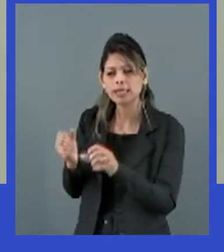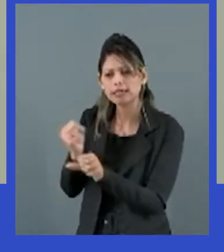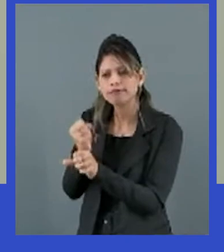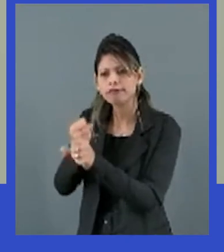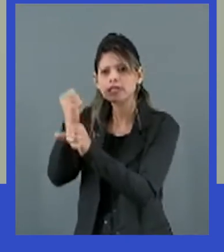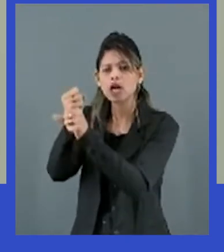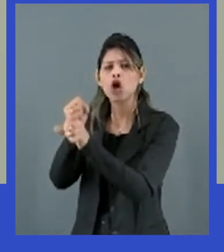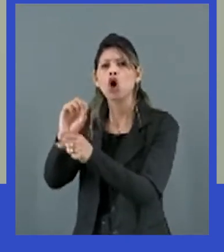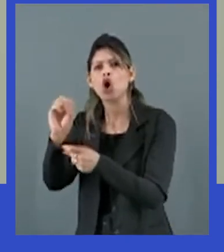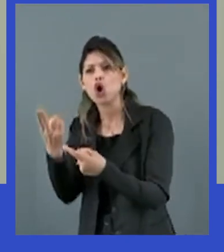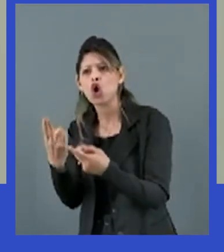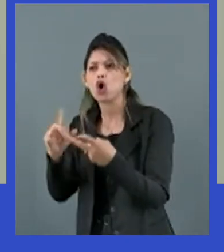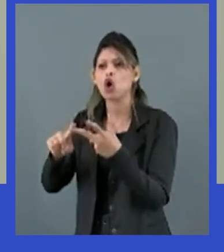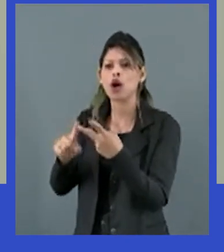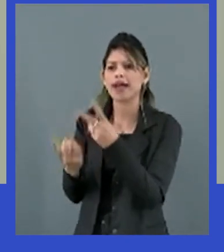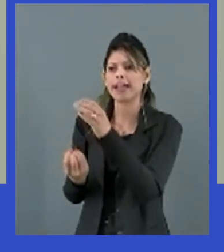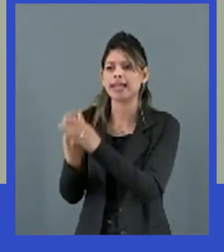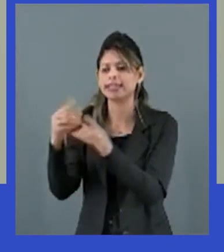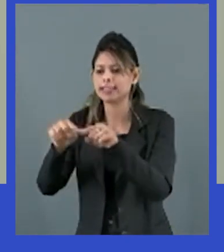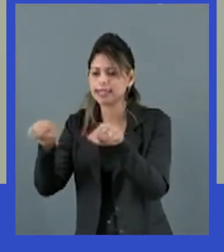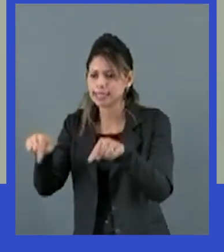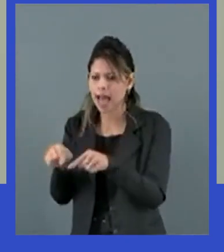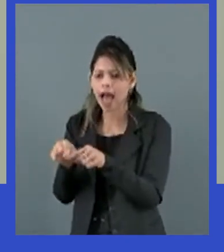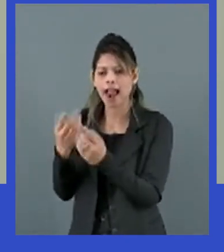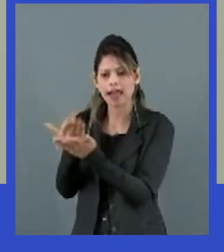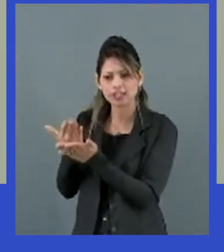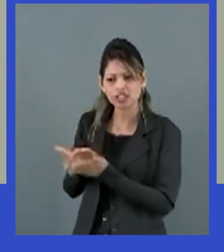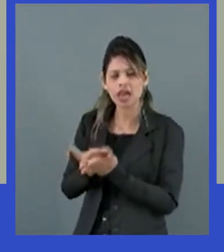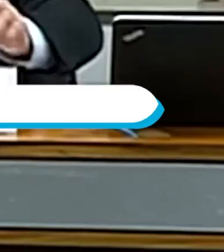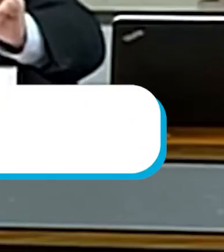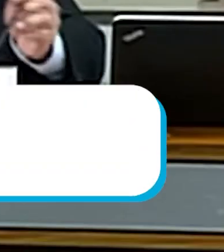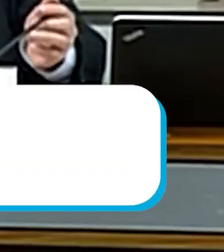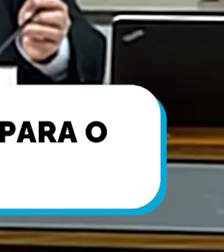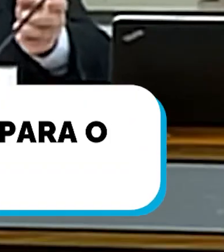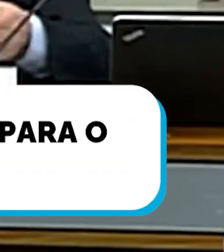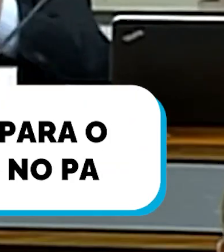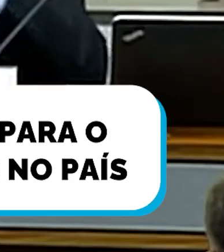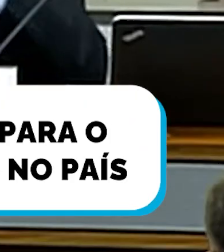construir o restaurante, ampliar as salas de aula ou até construir novas escolas.